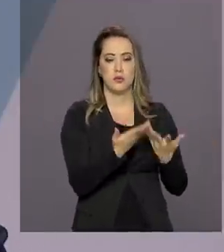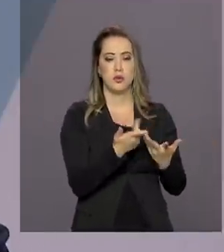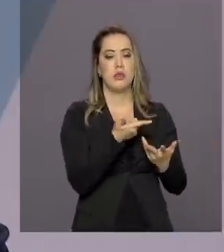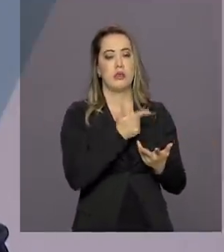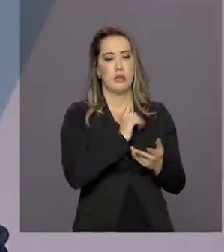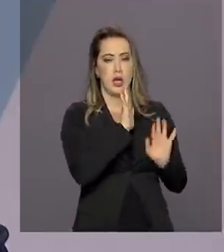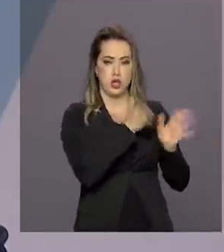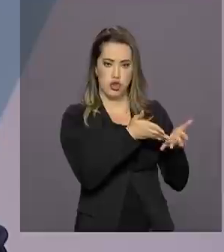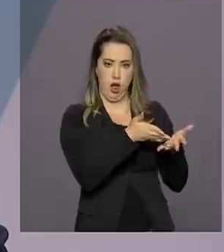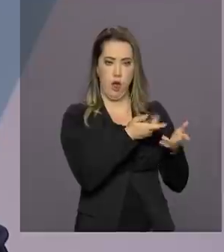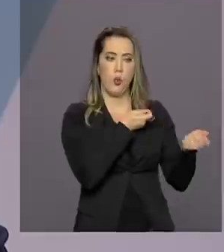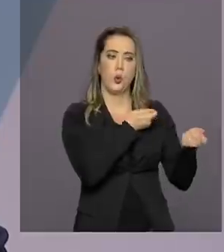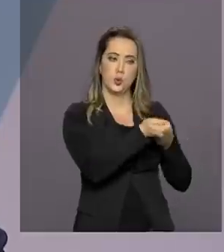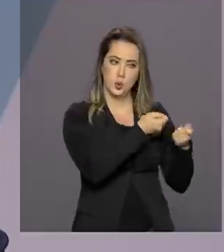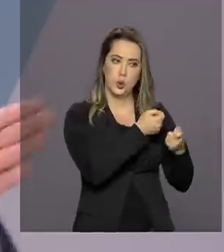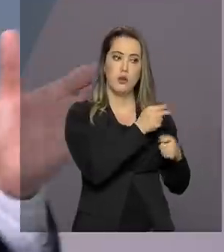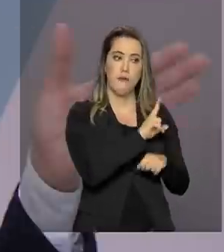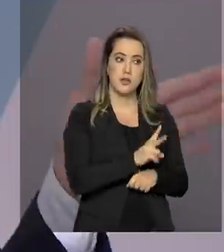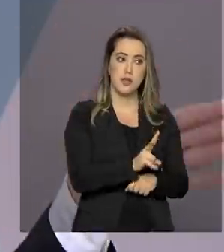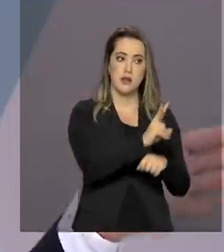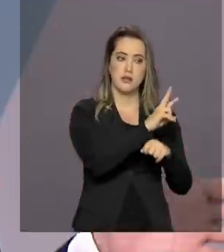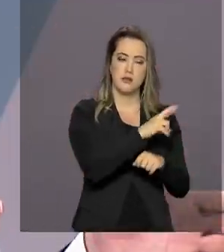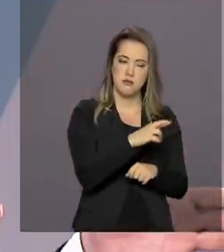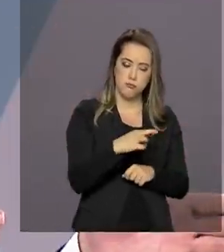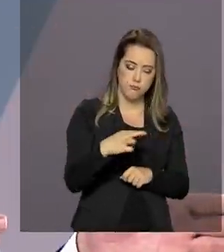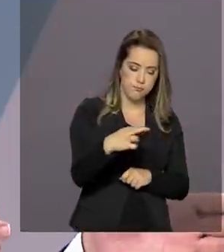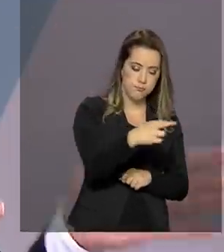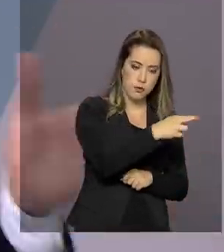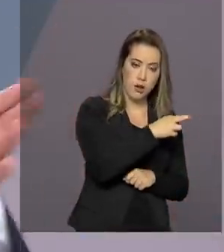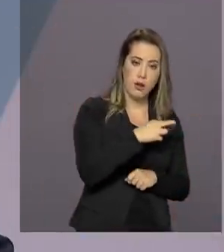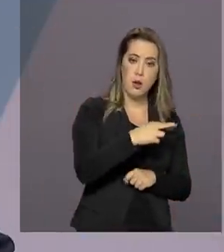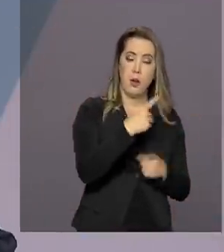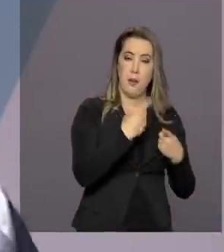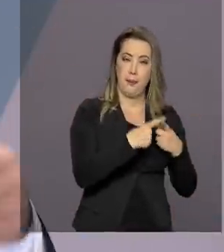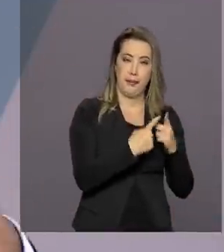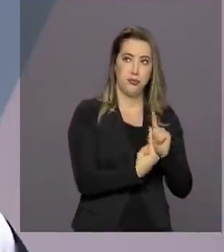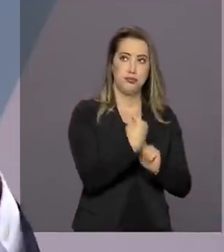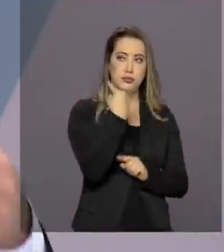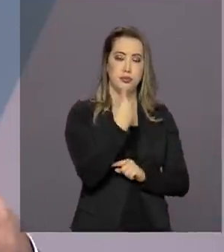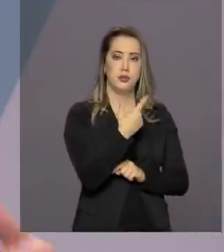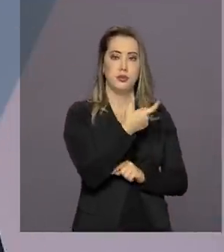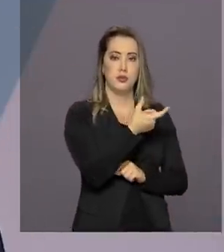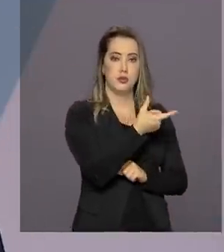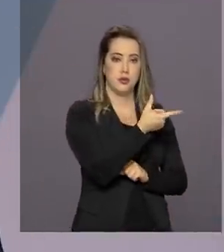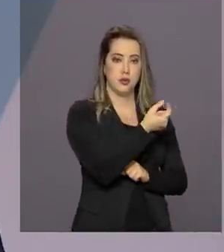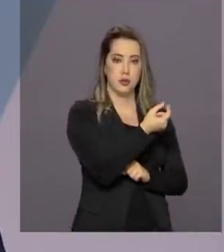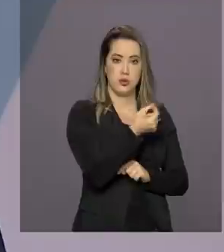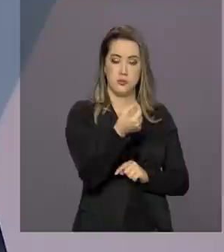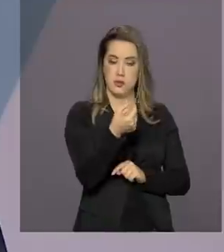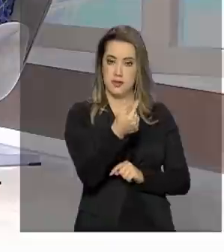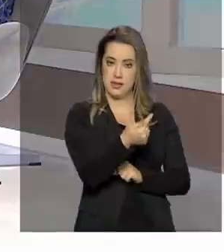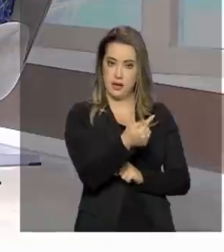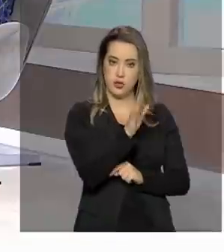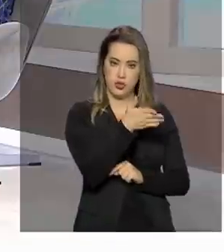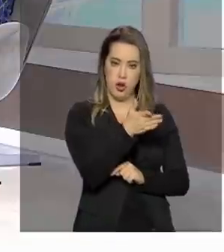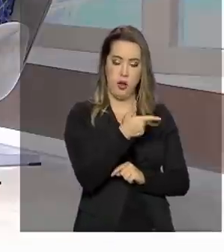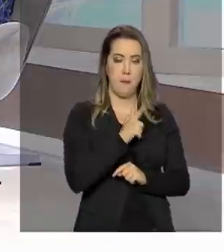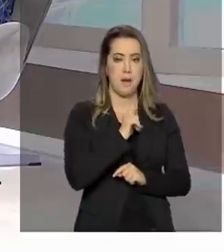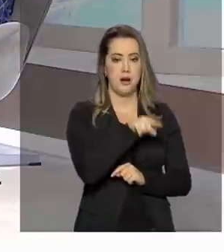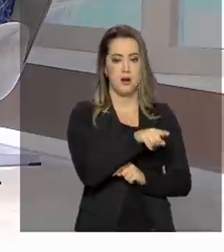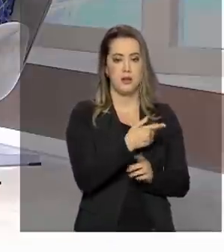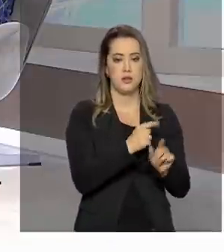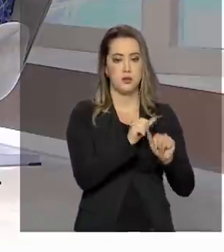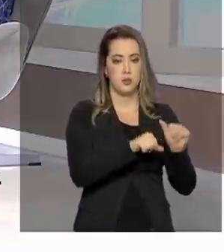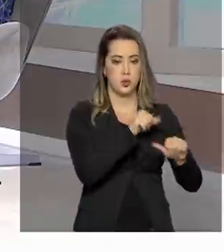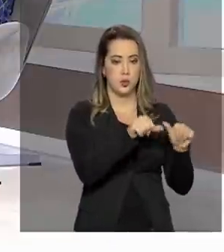já existe um tipo de controle e fiscalização, porque o Fundeb funciona desde 2007, como nós estamos conversando aqui. Ele deixaria de